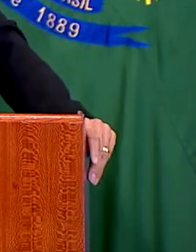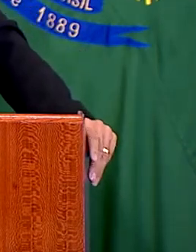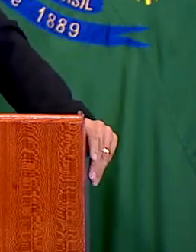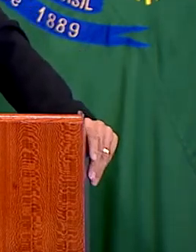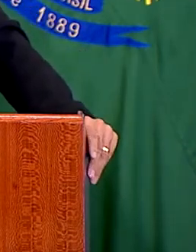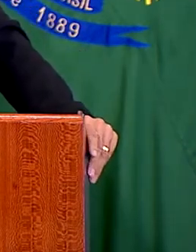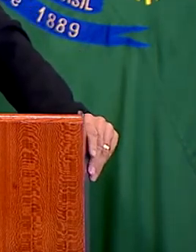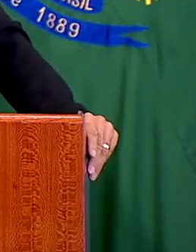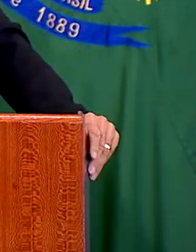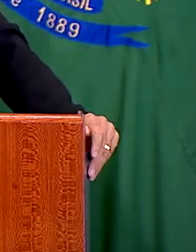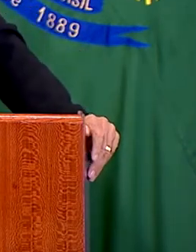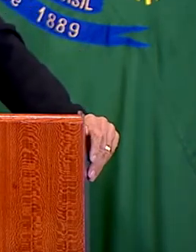naquela região. com poucos cliques.